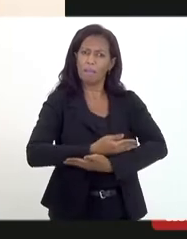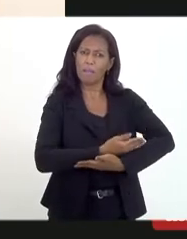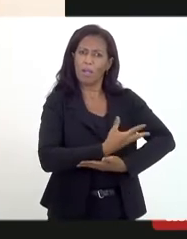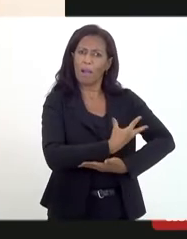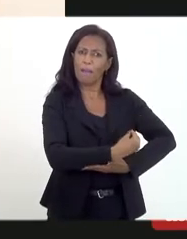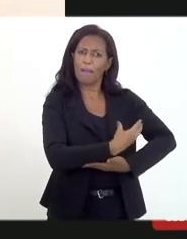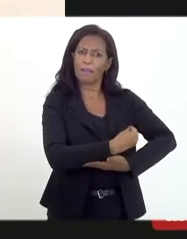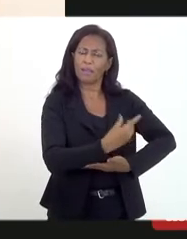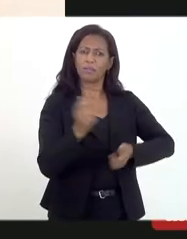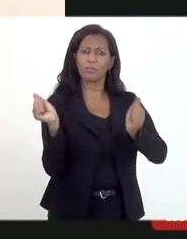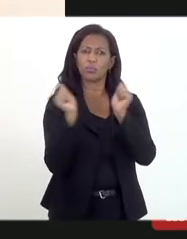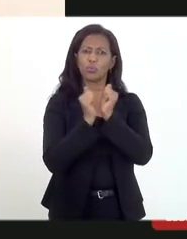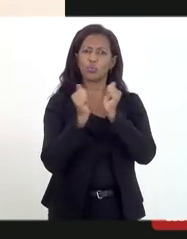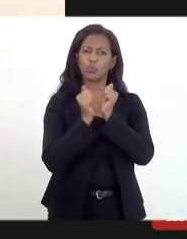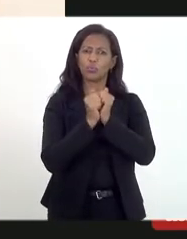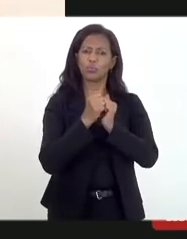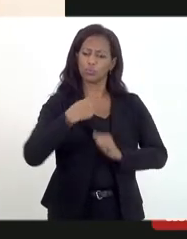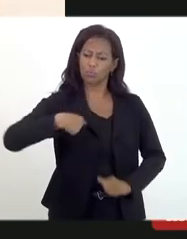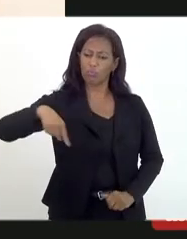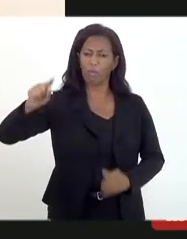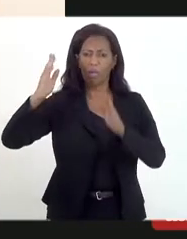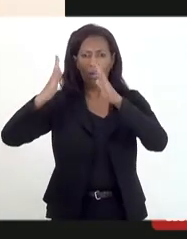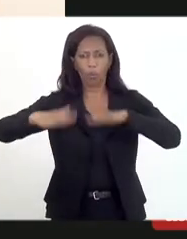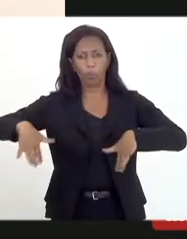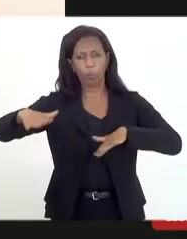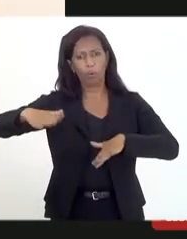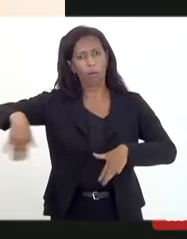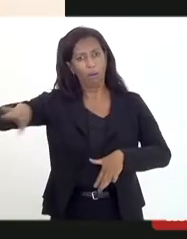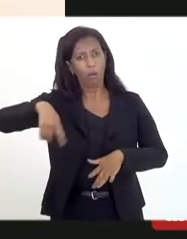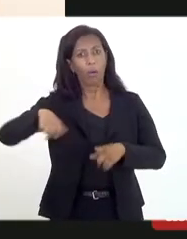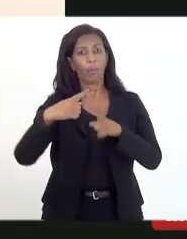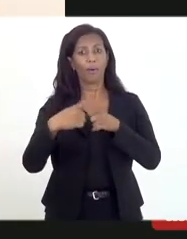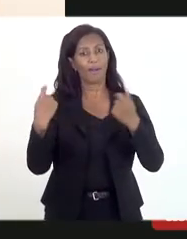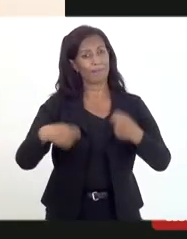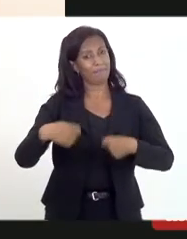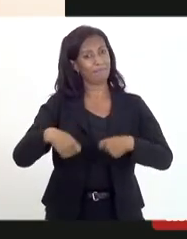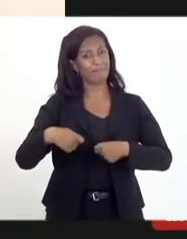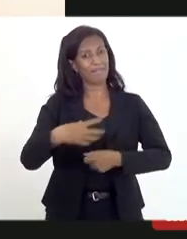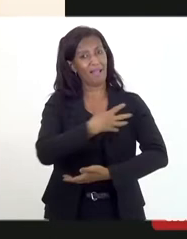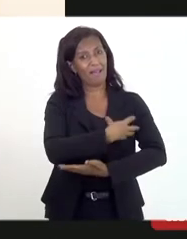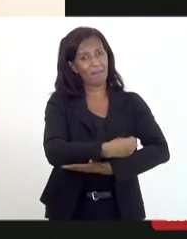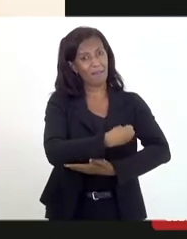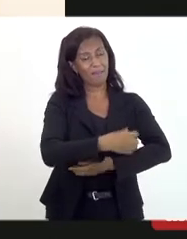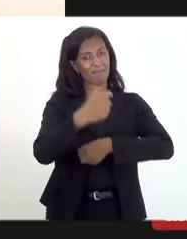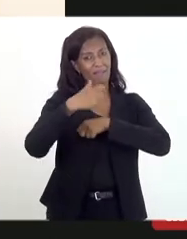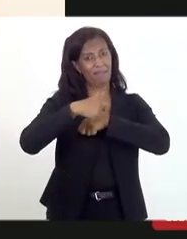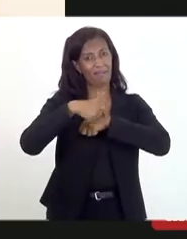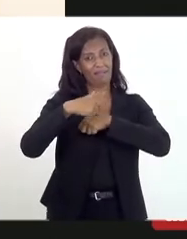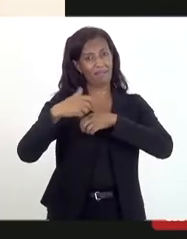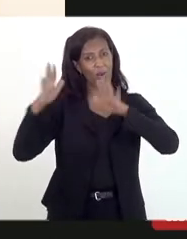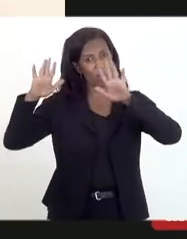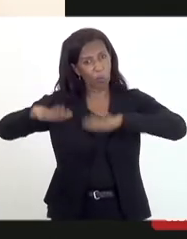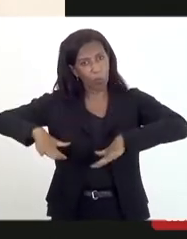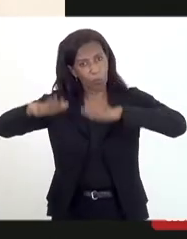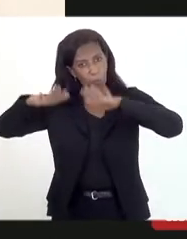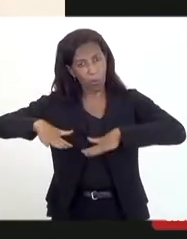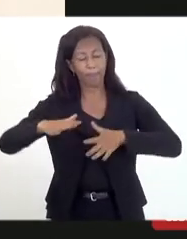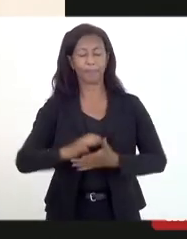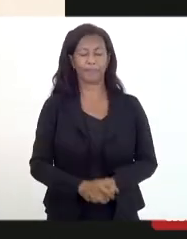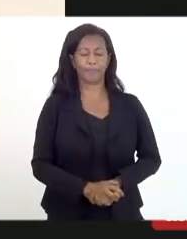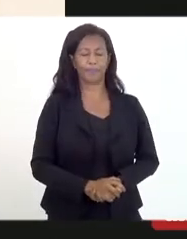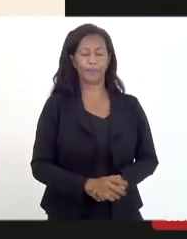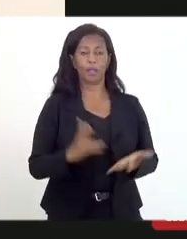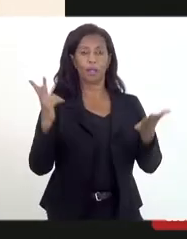levava consigo a criança para que ela pudesse amamentar durante o culto religioso. No decorrer